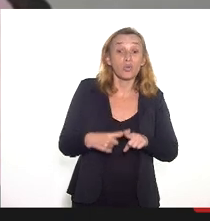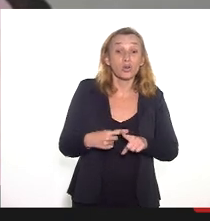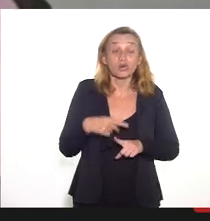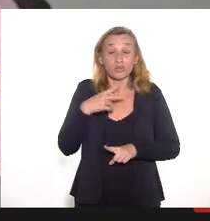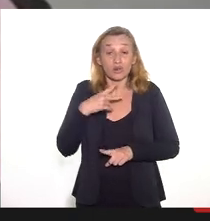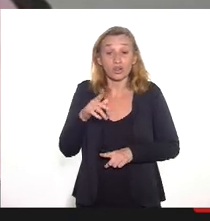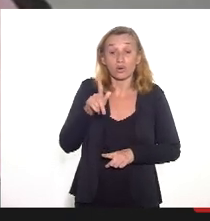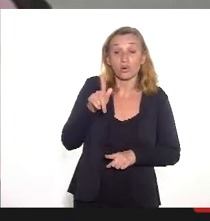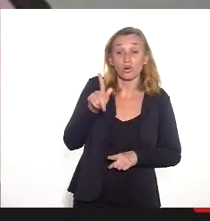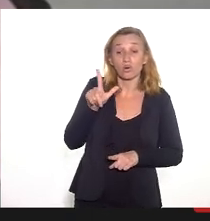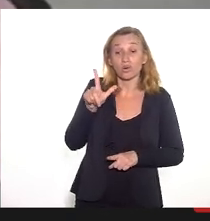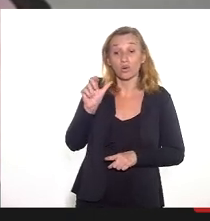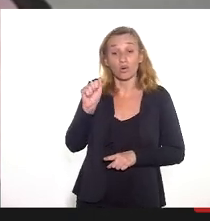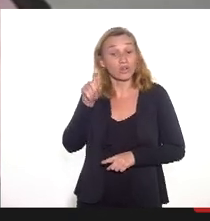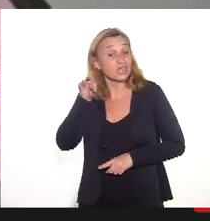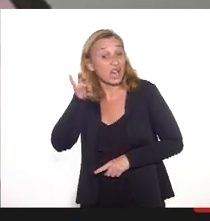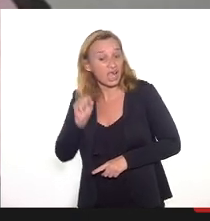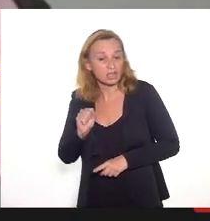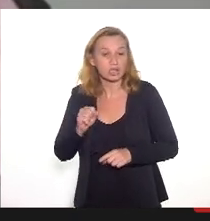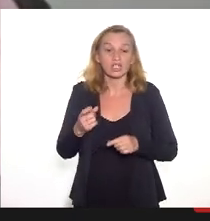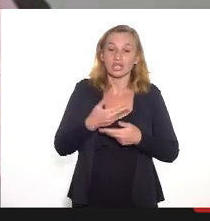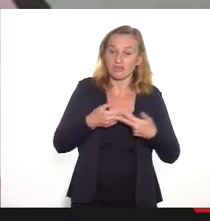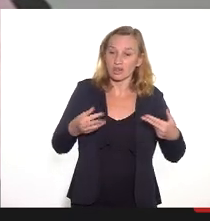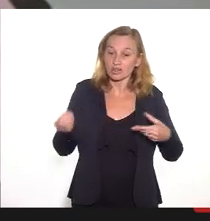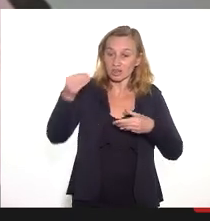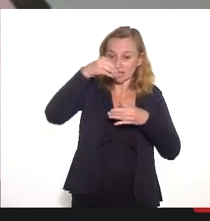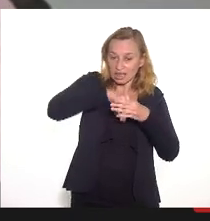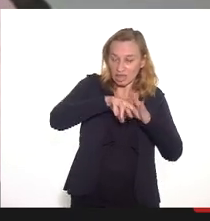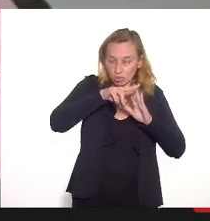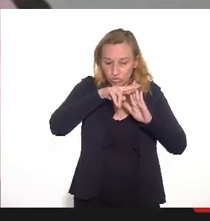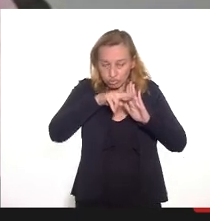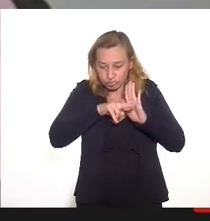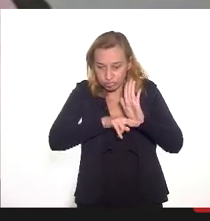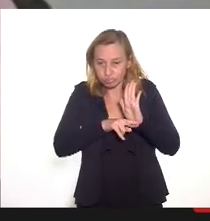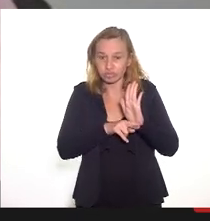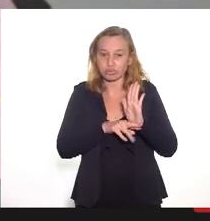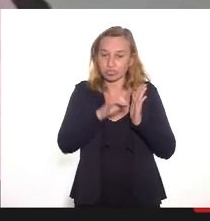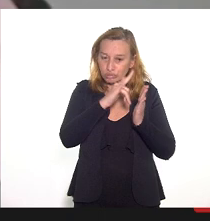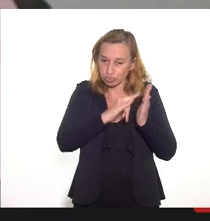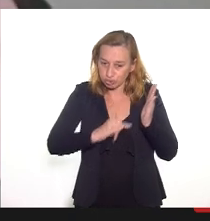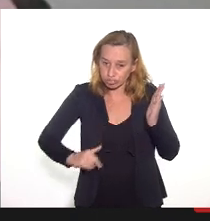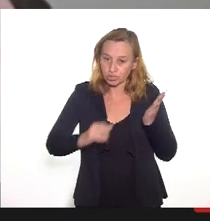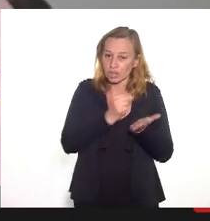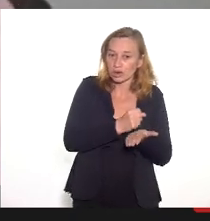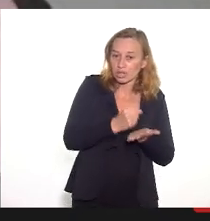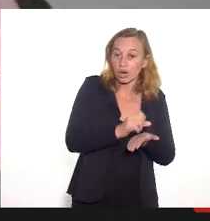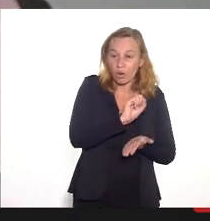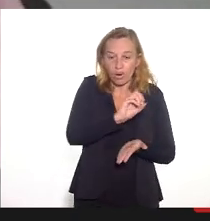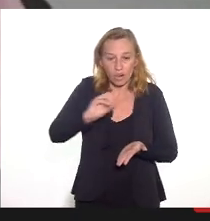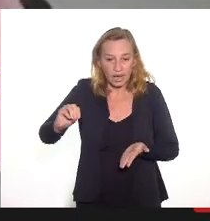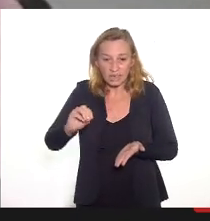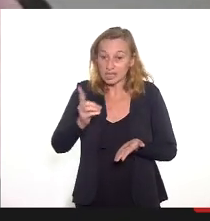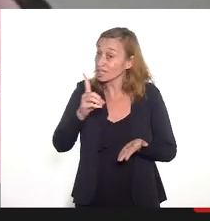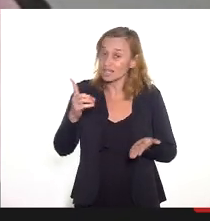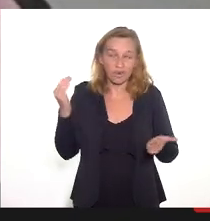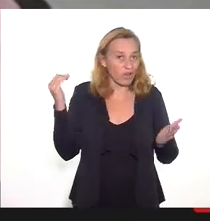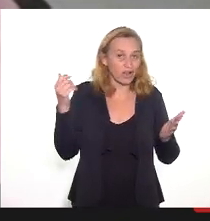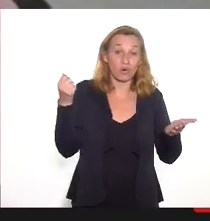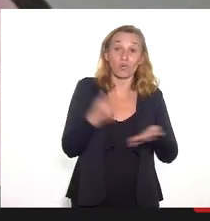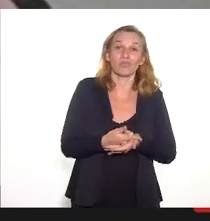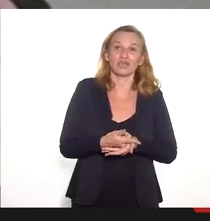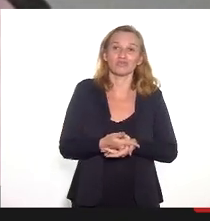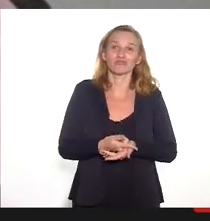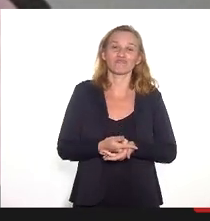glosado? Que tem muita coisa que está dentro dos itens da planilha do contrato da OS e que não é executado,